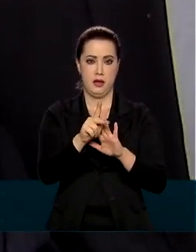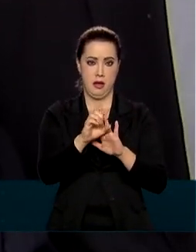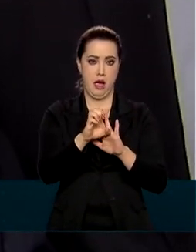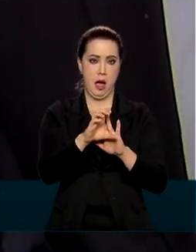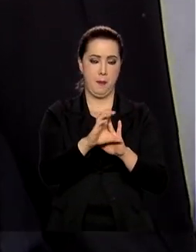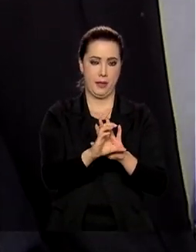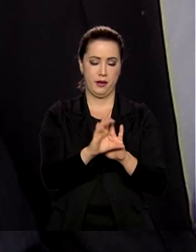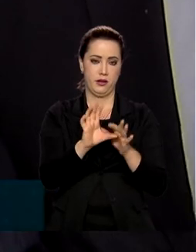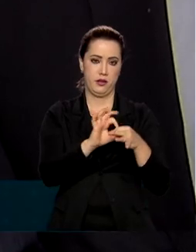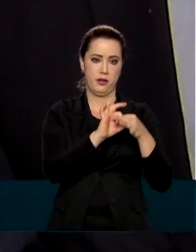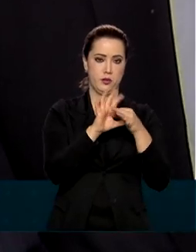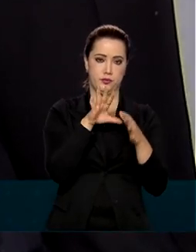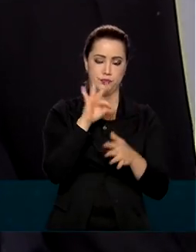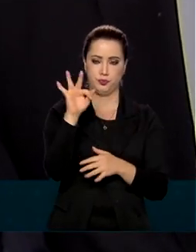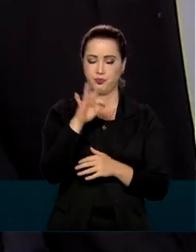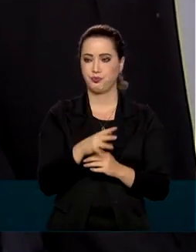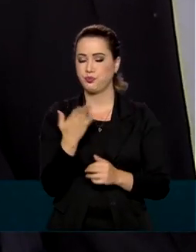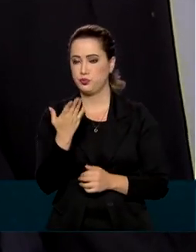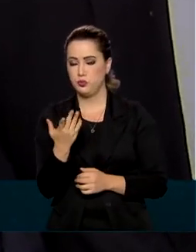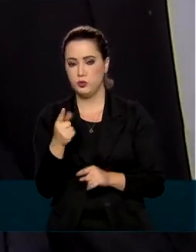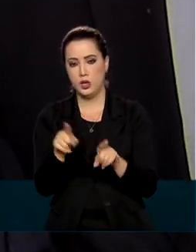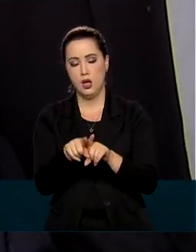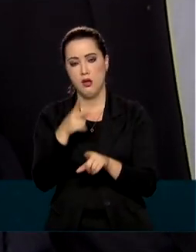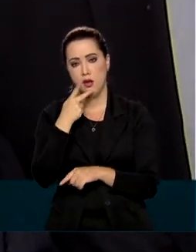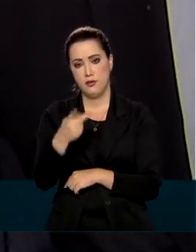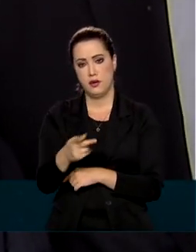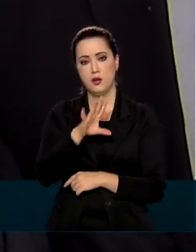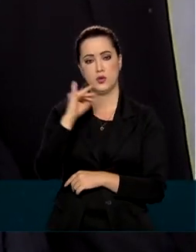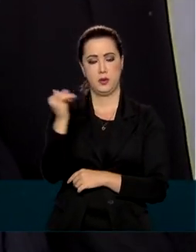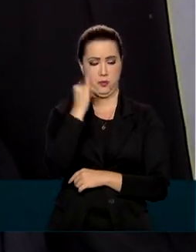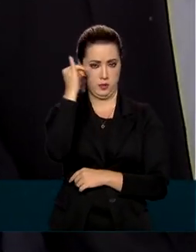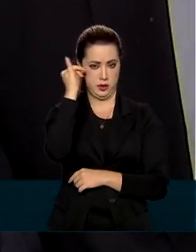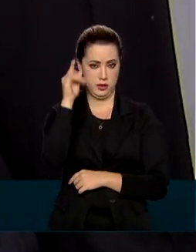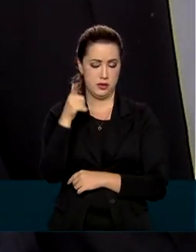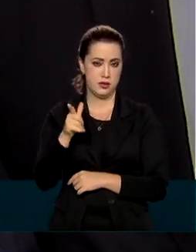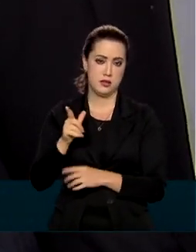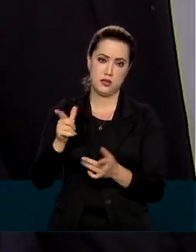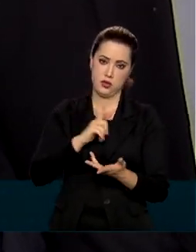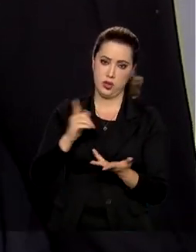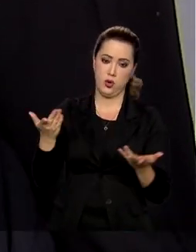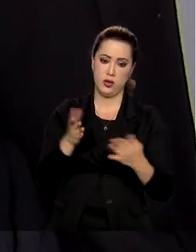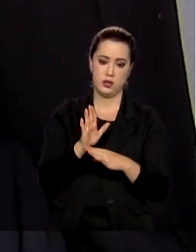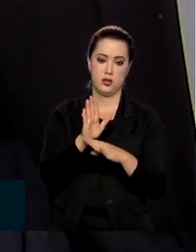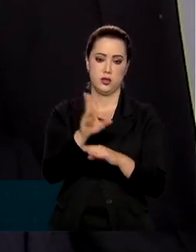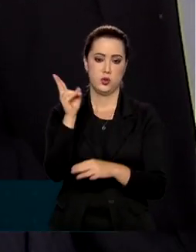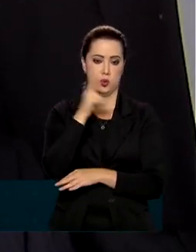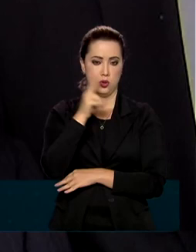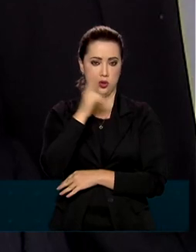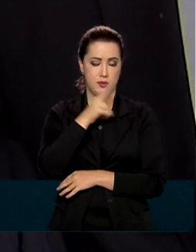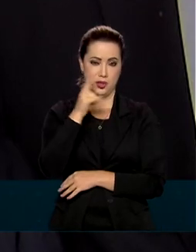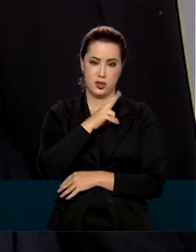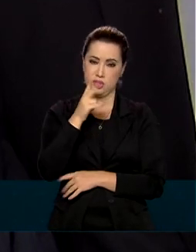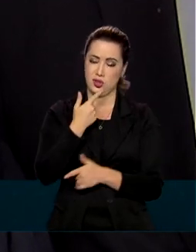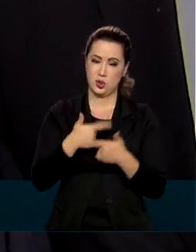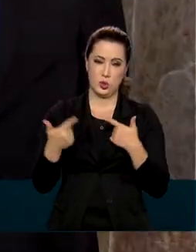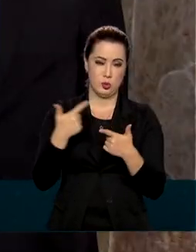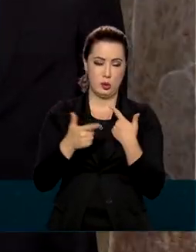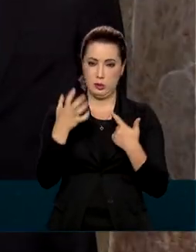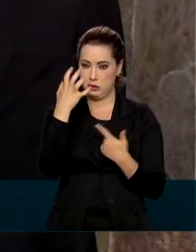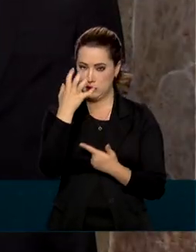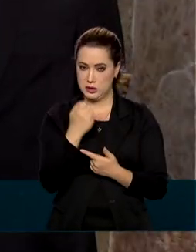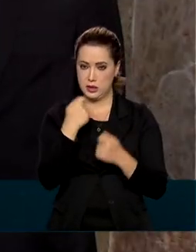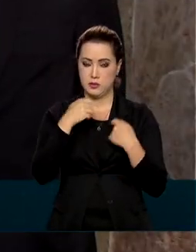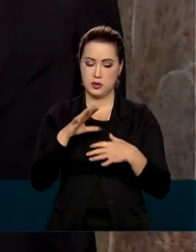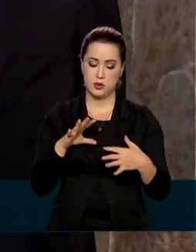Economia falou sobre a importância da inclusão da chamada cláusula de calamidade na PEC do Pacto Federativo,